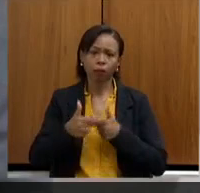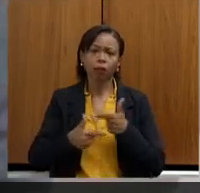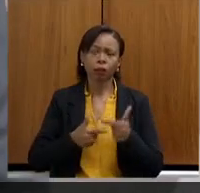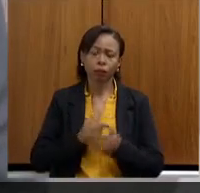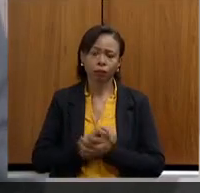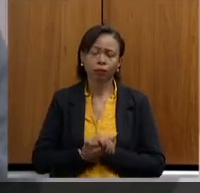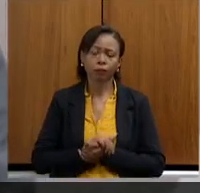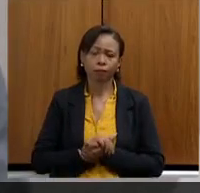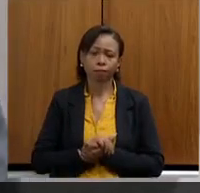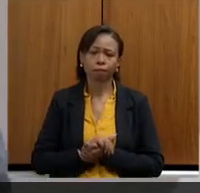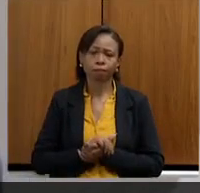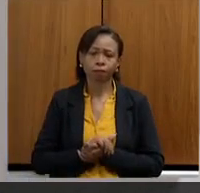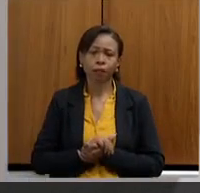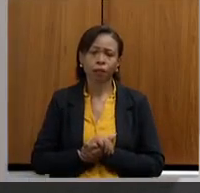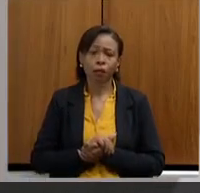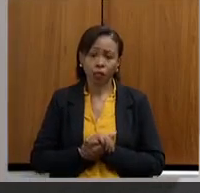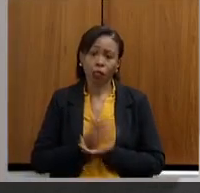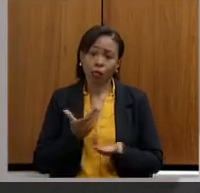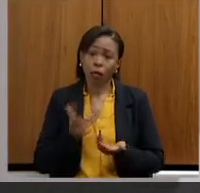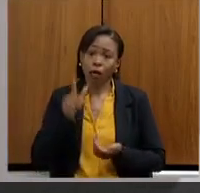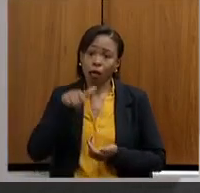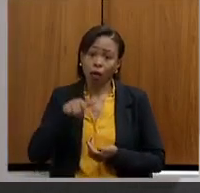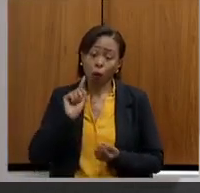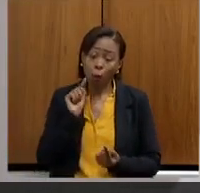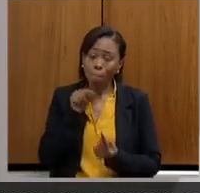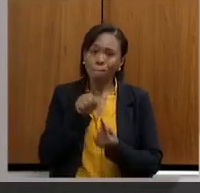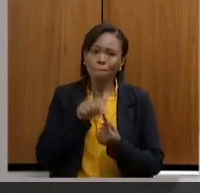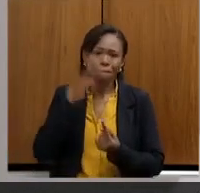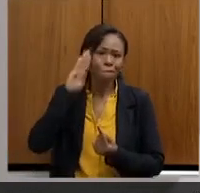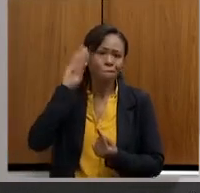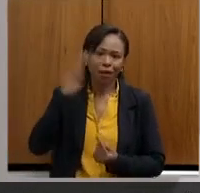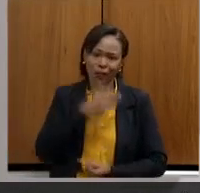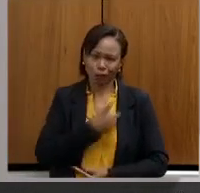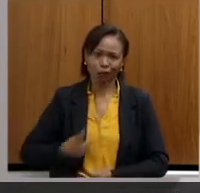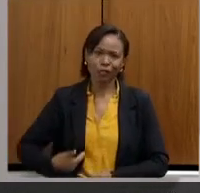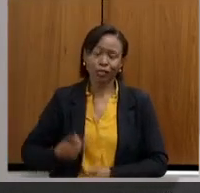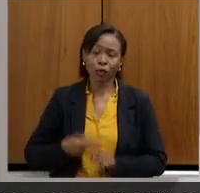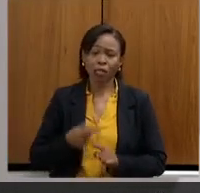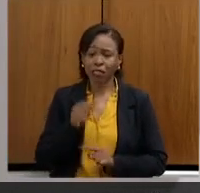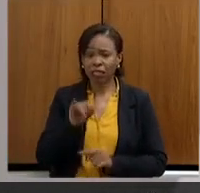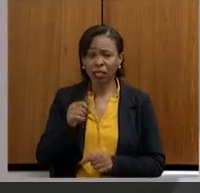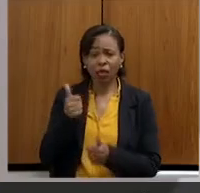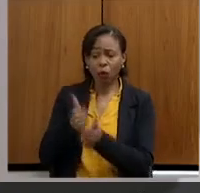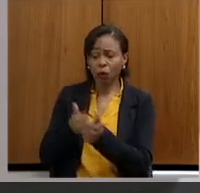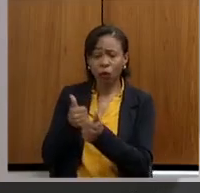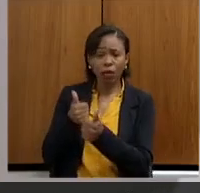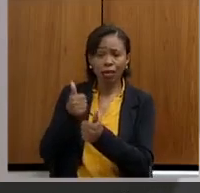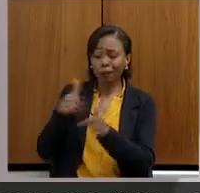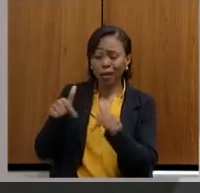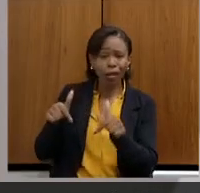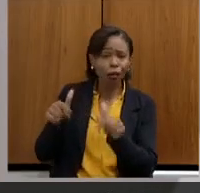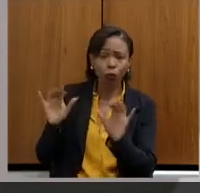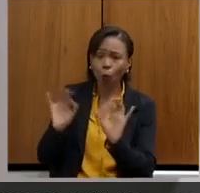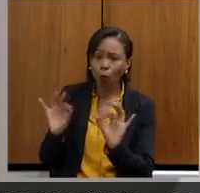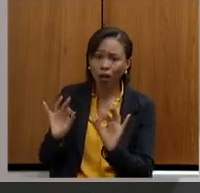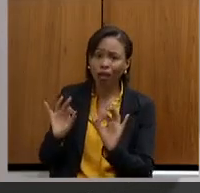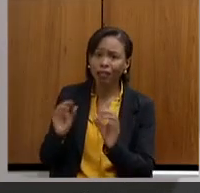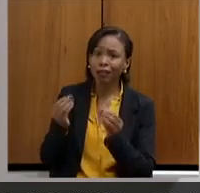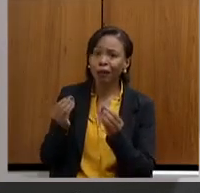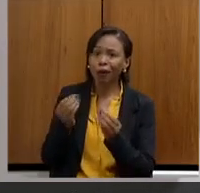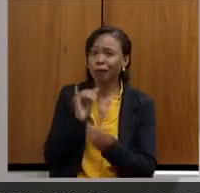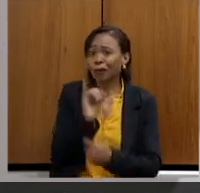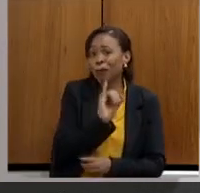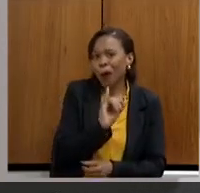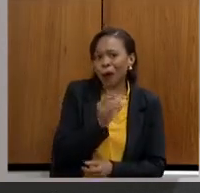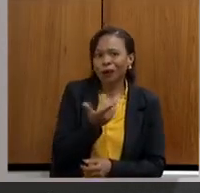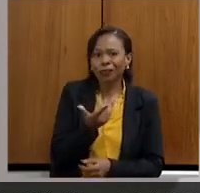que é uma das principais metas do governo do Estado, porque sem emprego, sem desenvolvimento, nós não vamos ter imposto, nós não vamos ter geração de